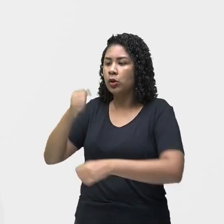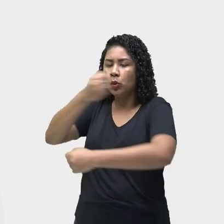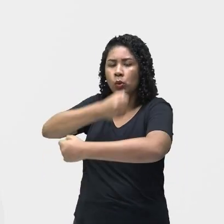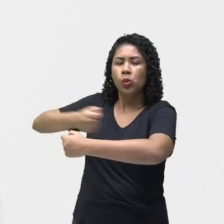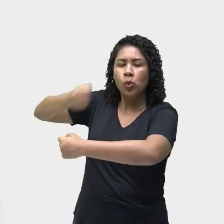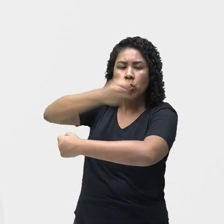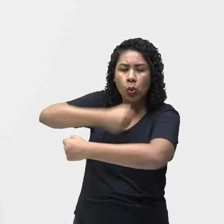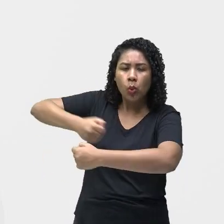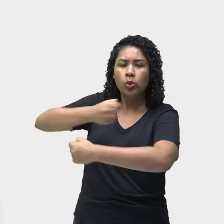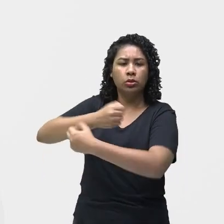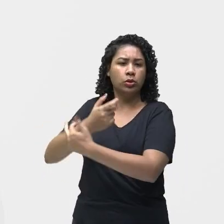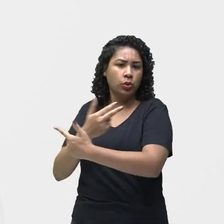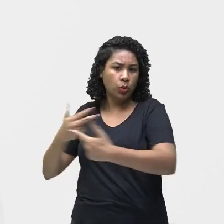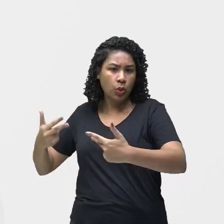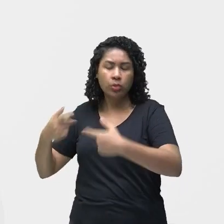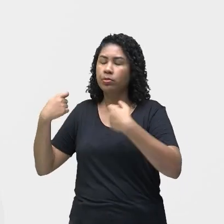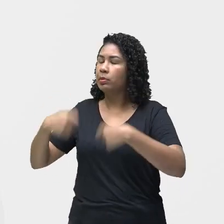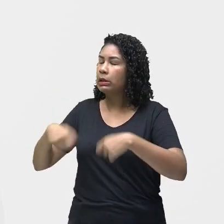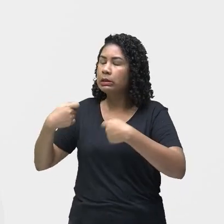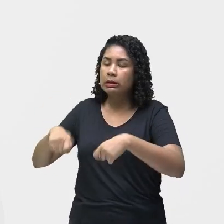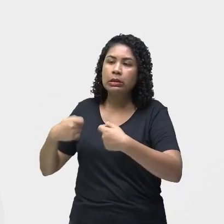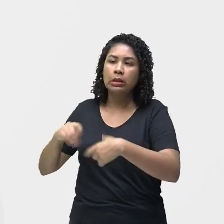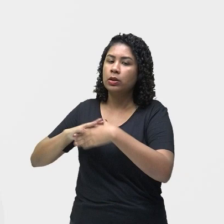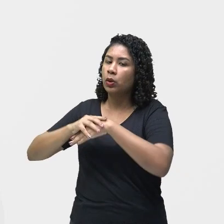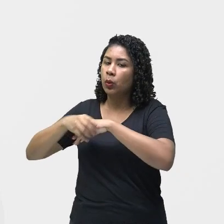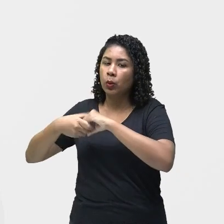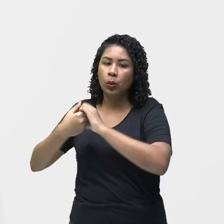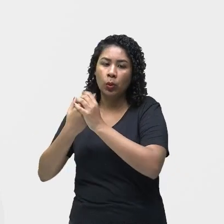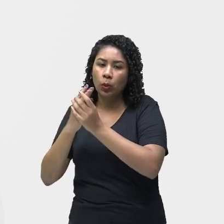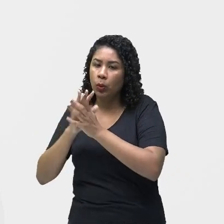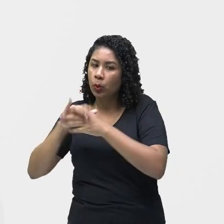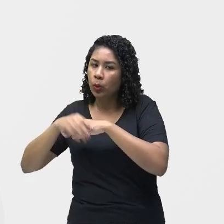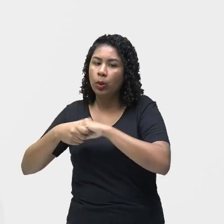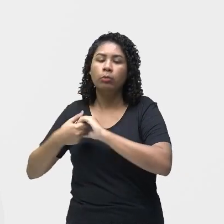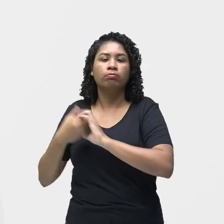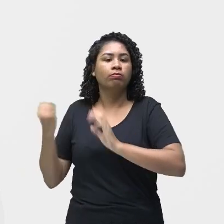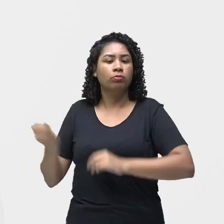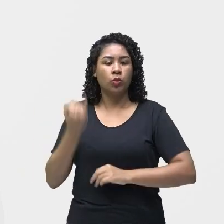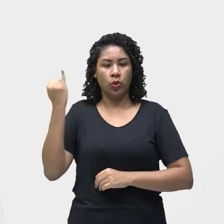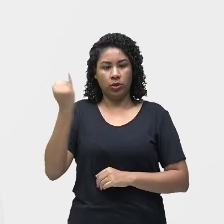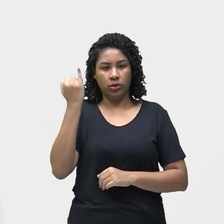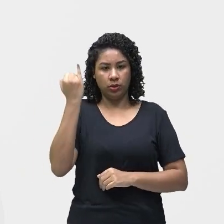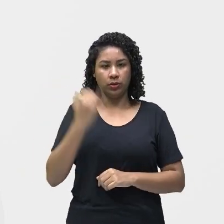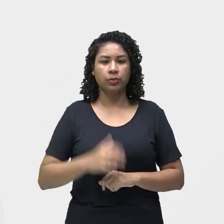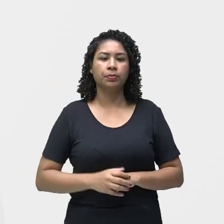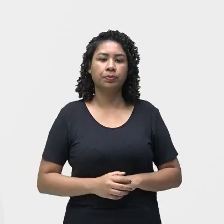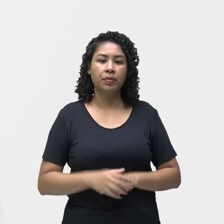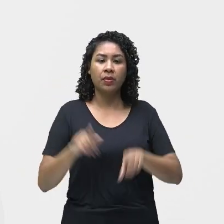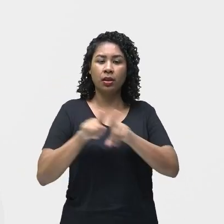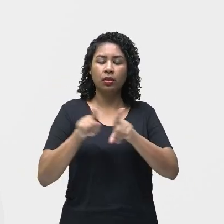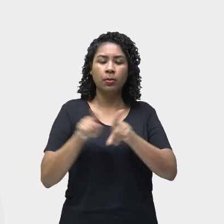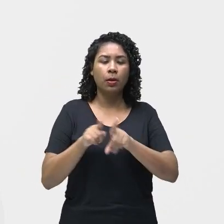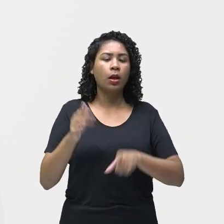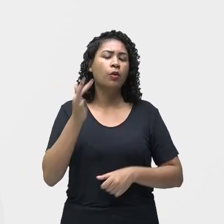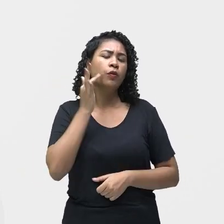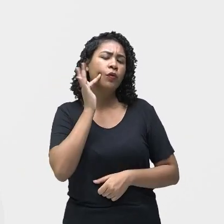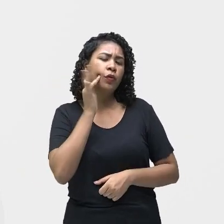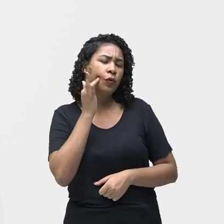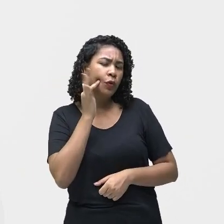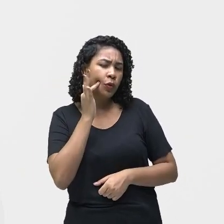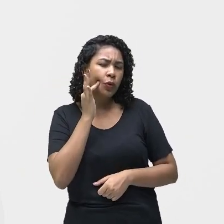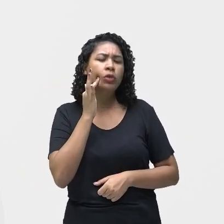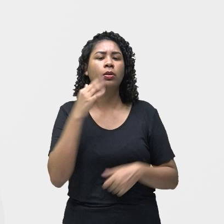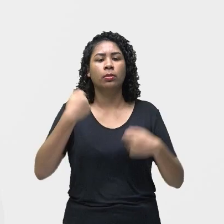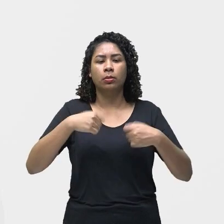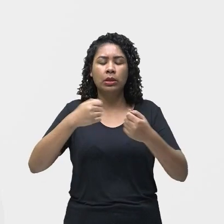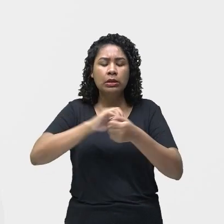você ingerir ou para um grupo de pessoas ingerir, é importante você primeiro lavar as mãos. Lavar bem frutas e verduras